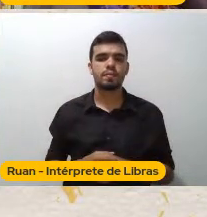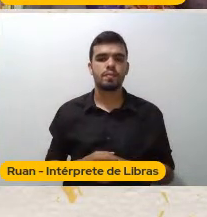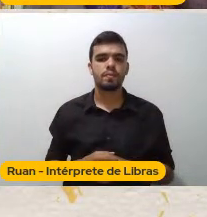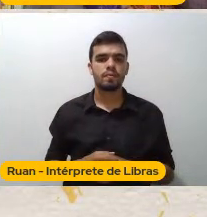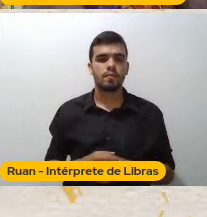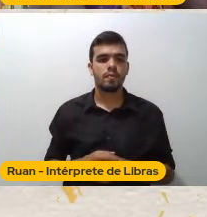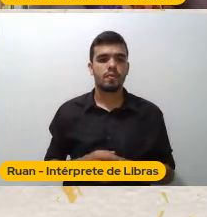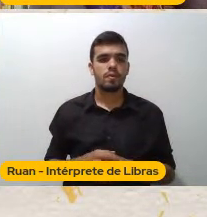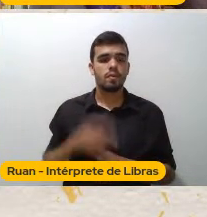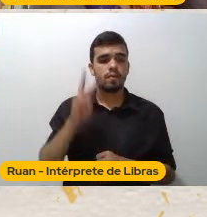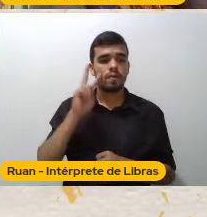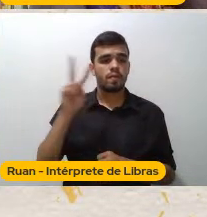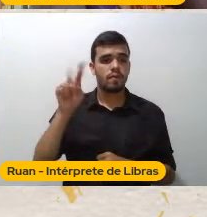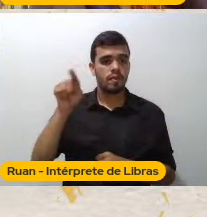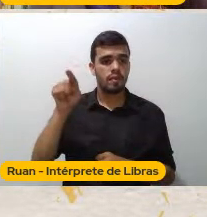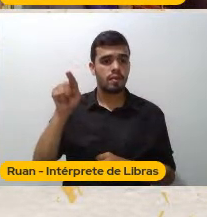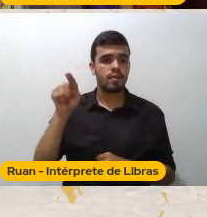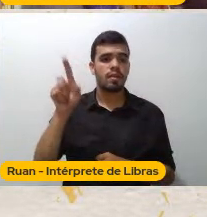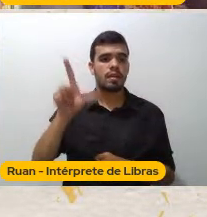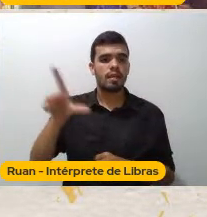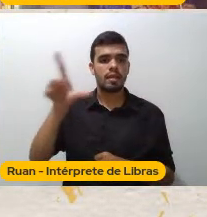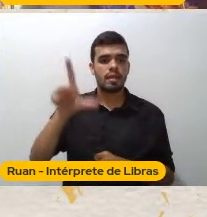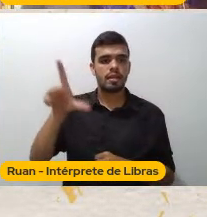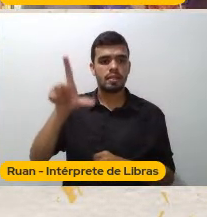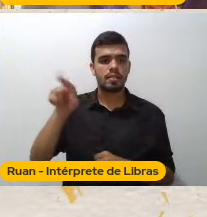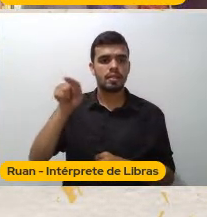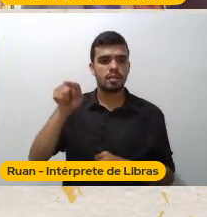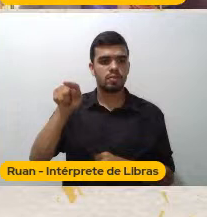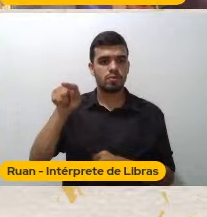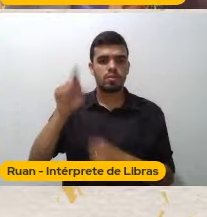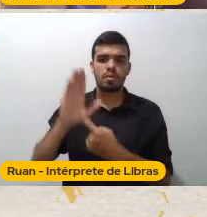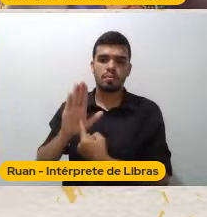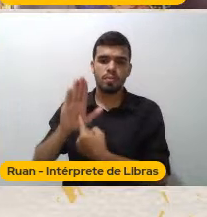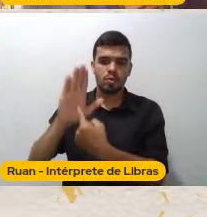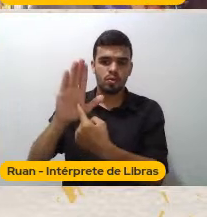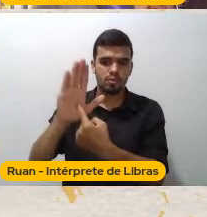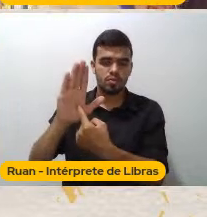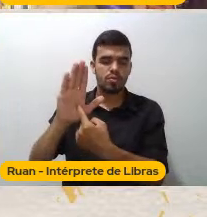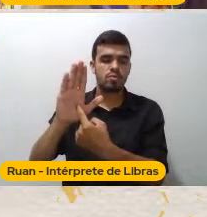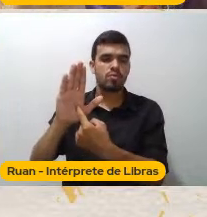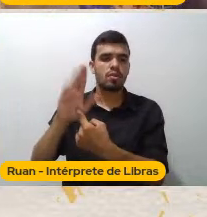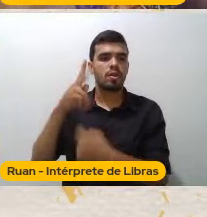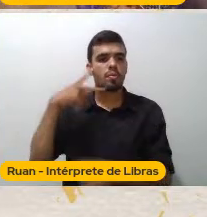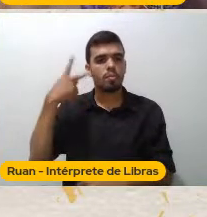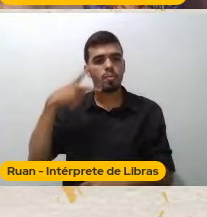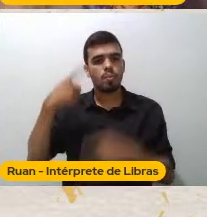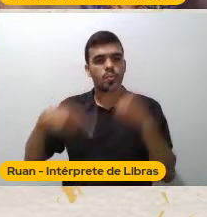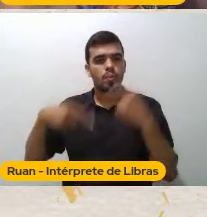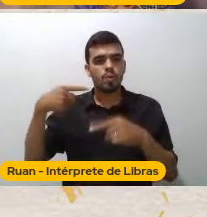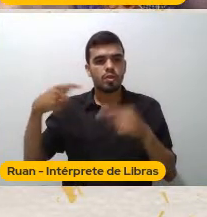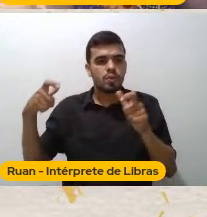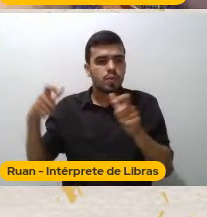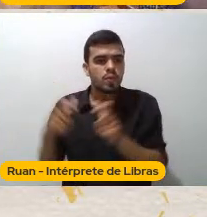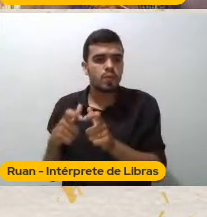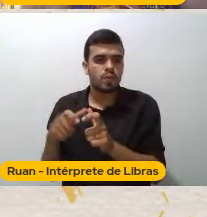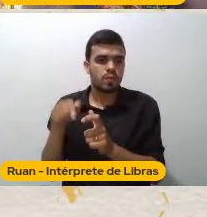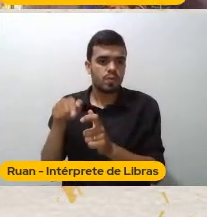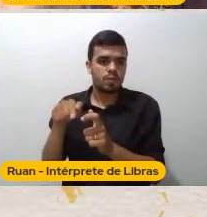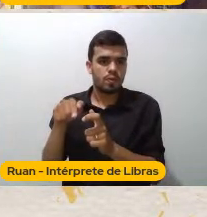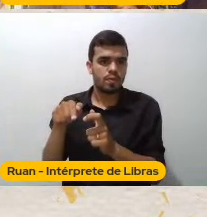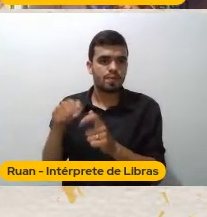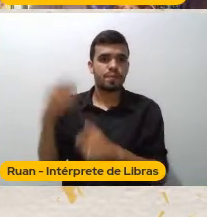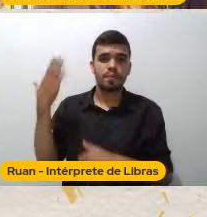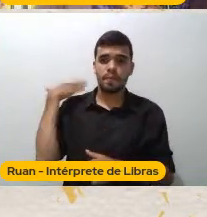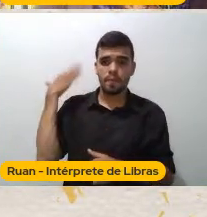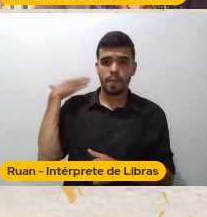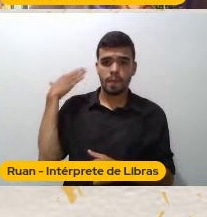Que traz A representação Das minorias políticas Que antes Eram usadas Eram narradas